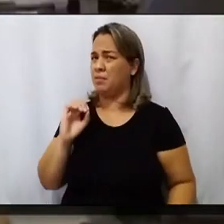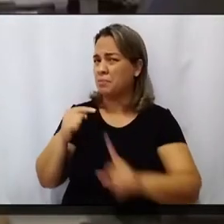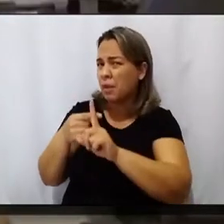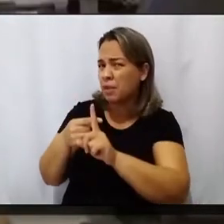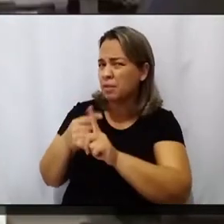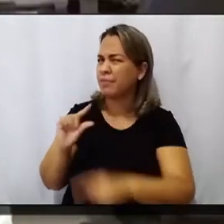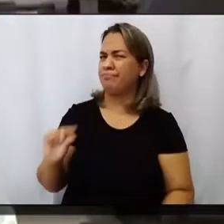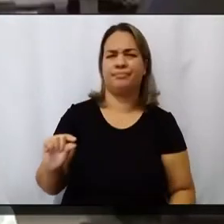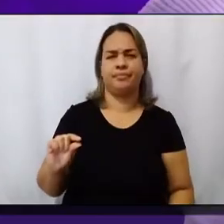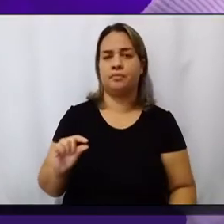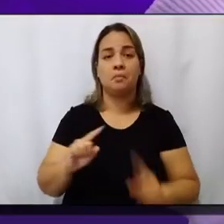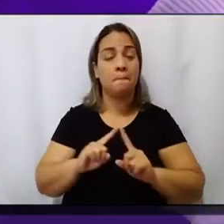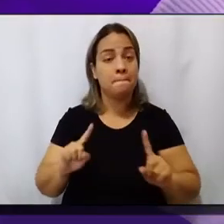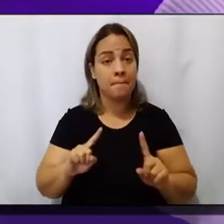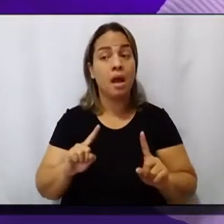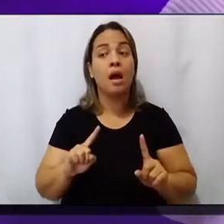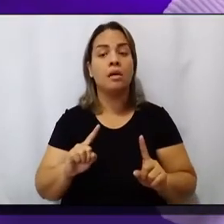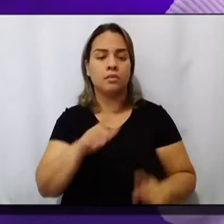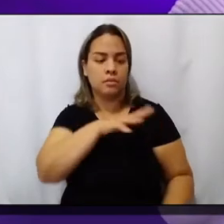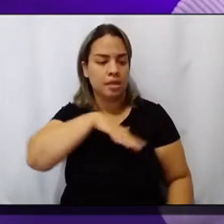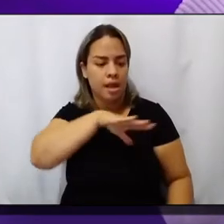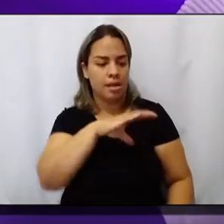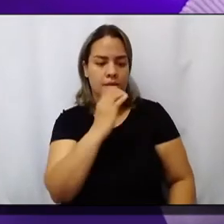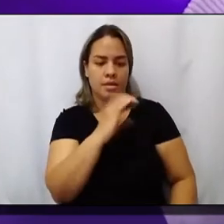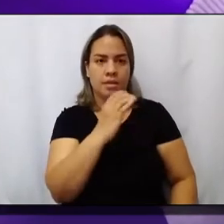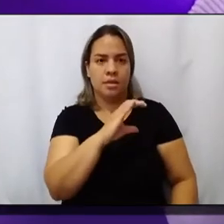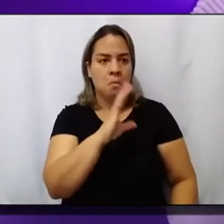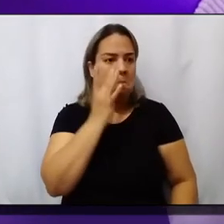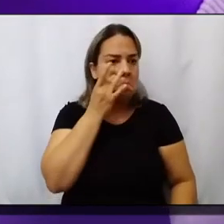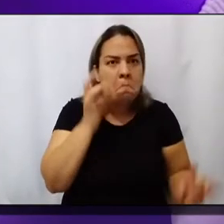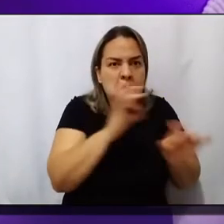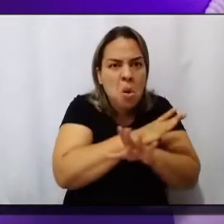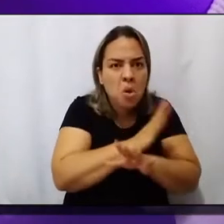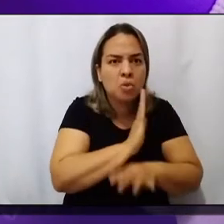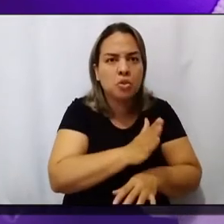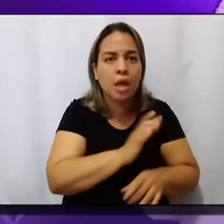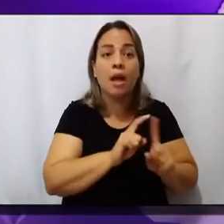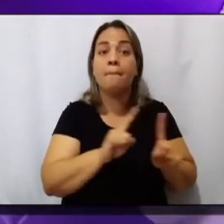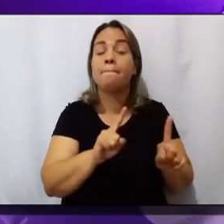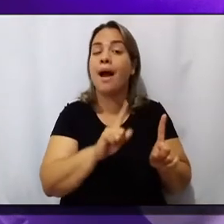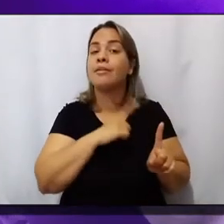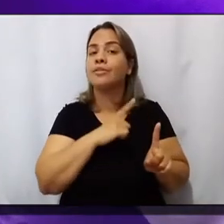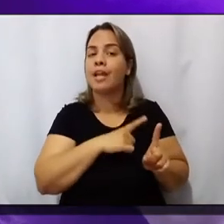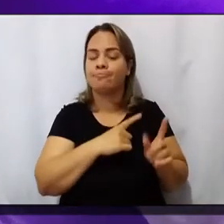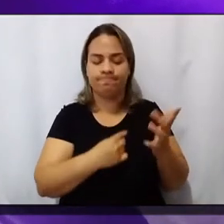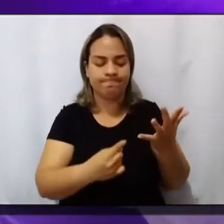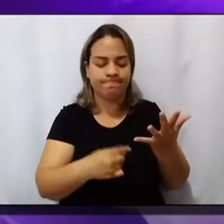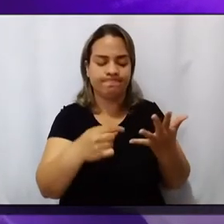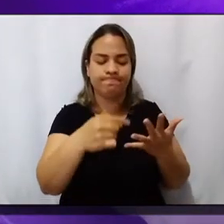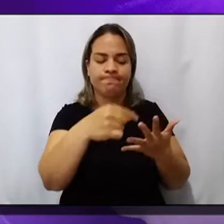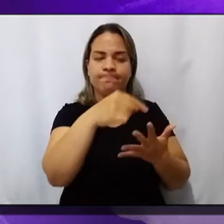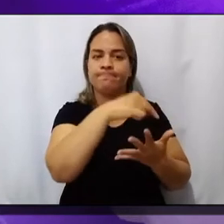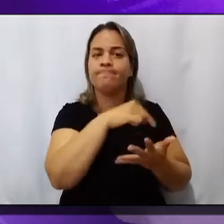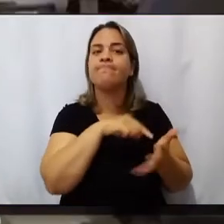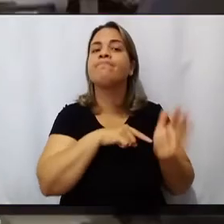é muito pequena. Em ciência, a gente não produz provas definitivas, nós produzimos evidências. E, no nosso